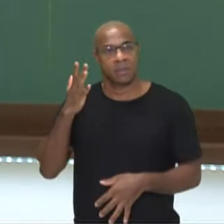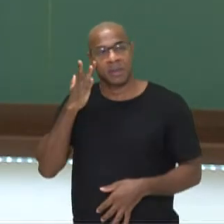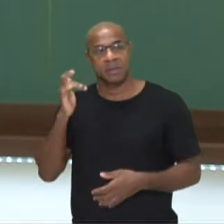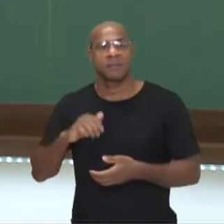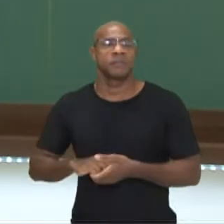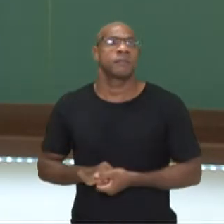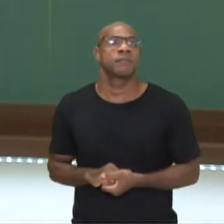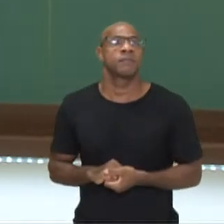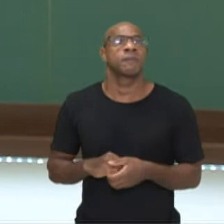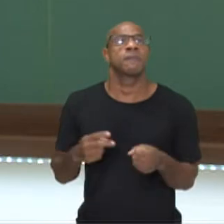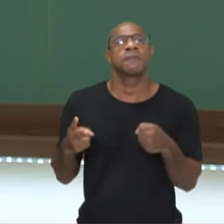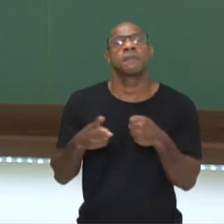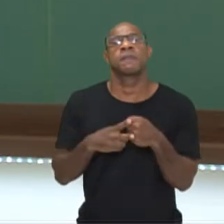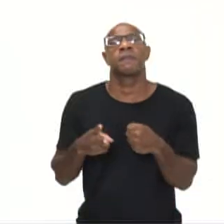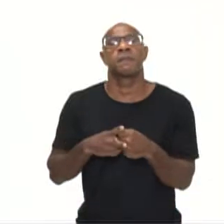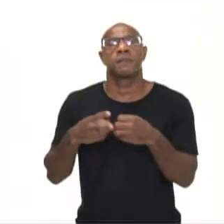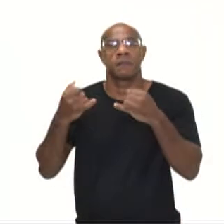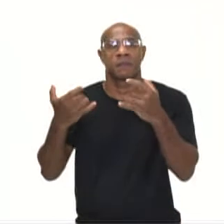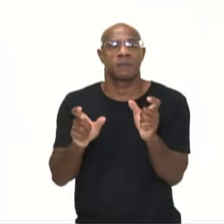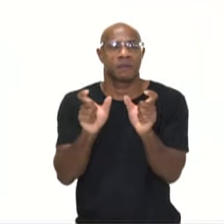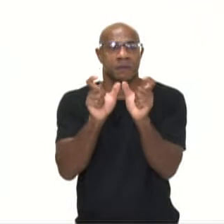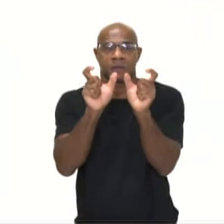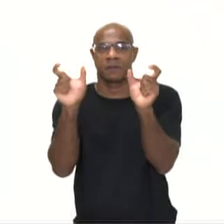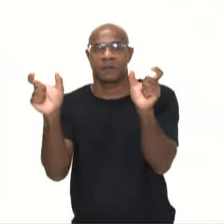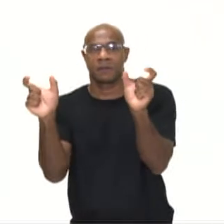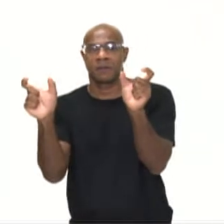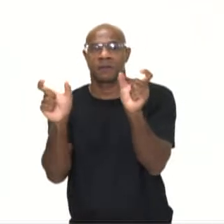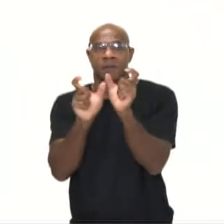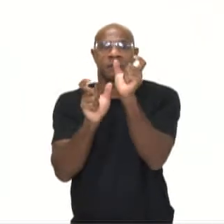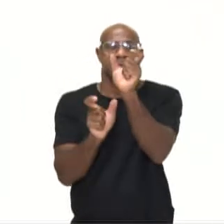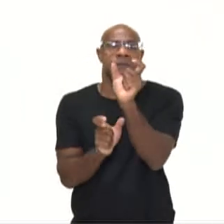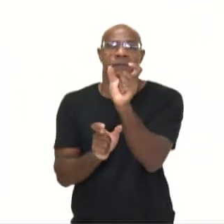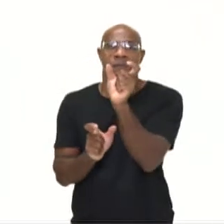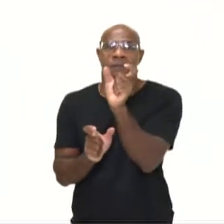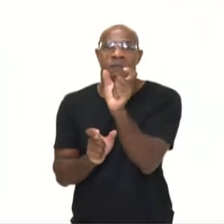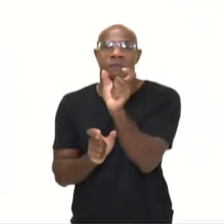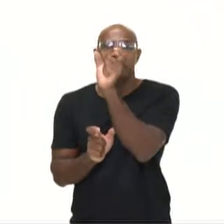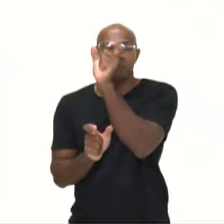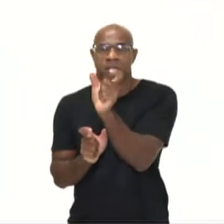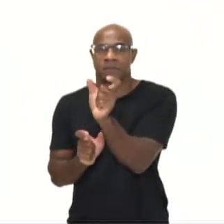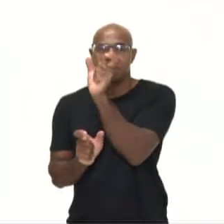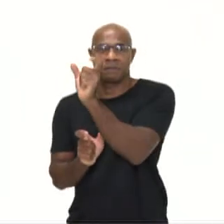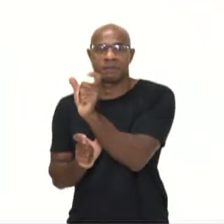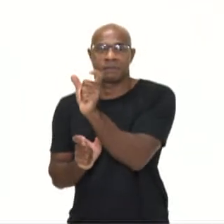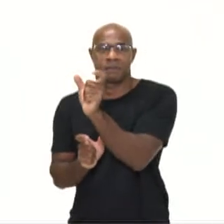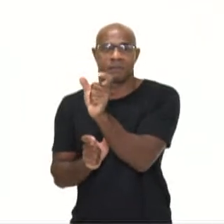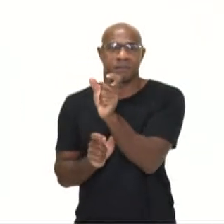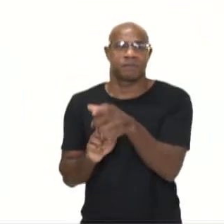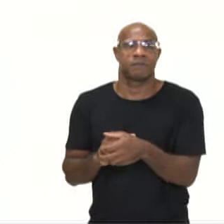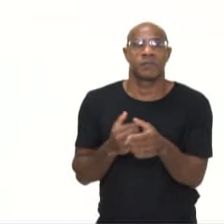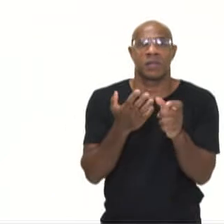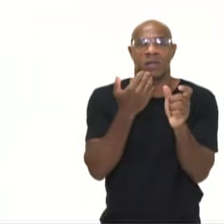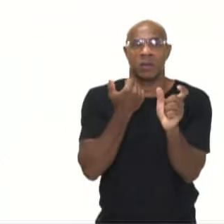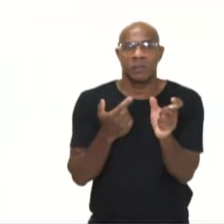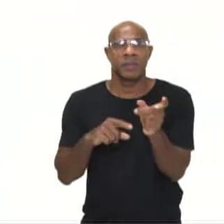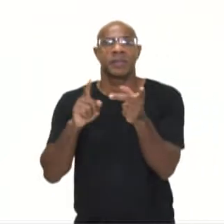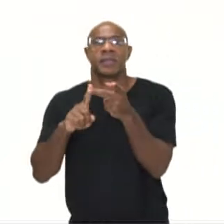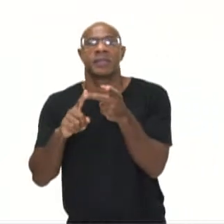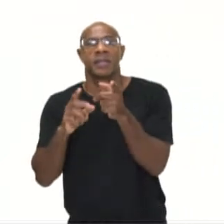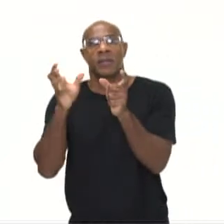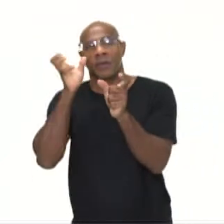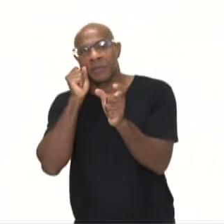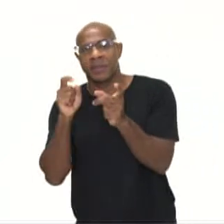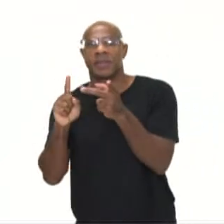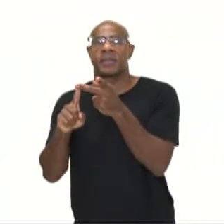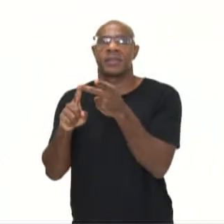ver o que que esses verbos nos dizem. Os verbos, caminaria, dormiria, pensaria, expressam acontecimentos acontecimentos